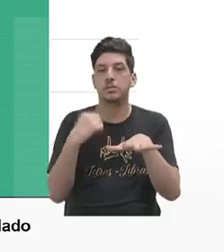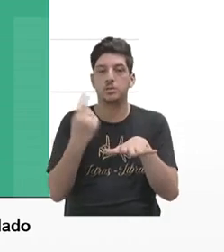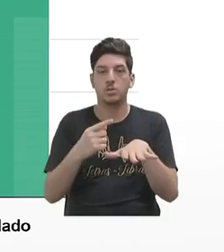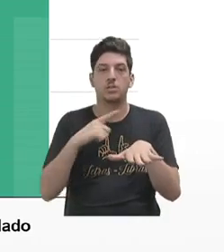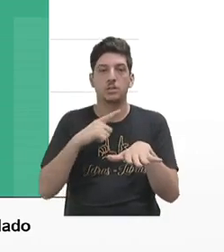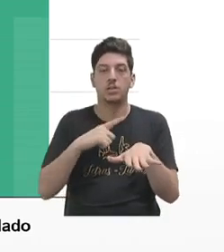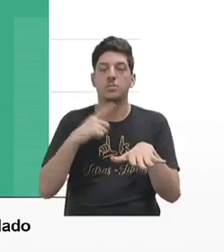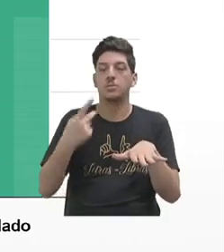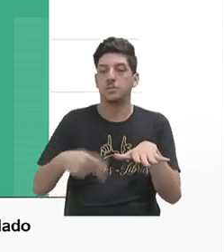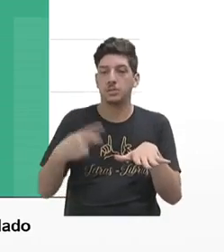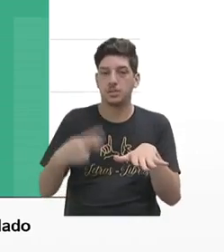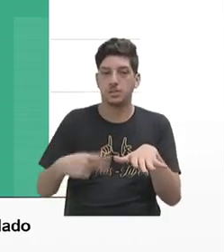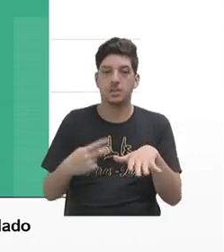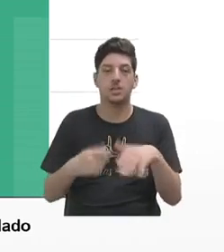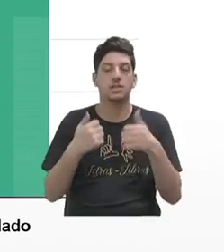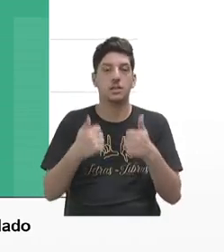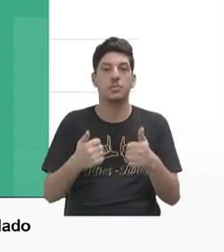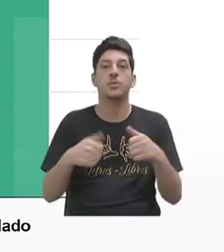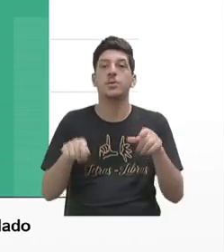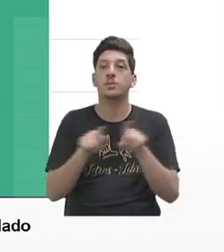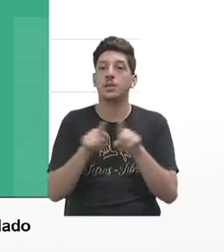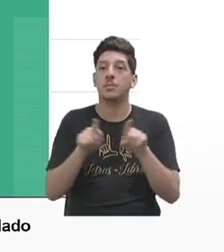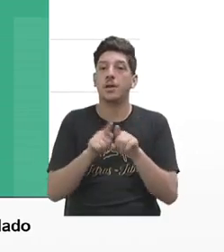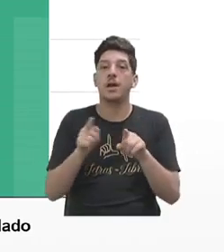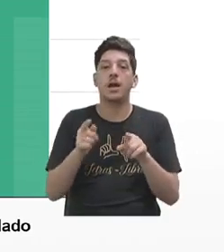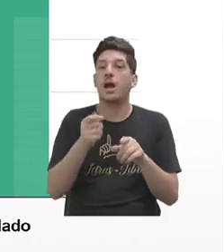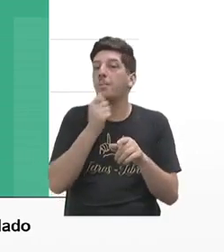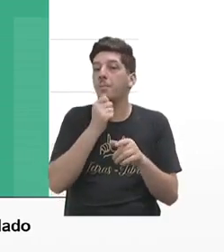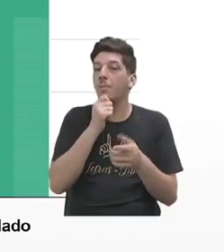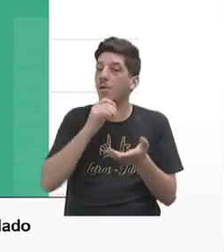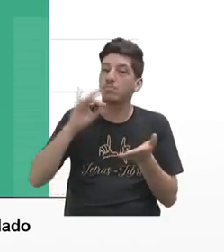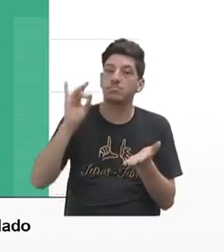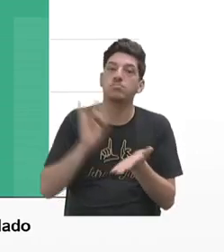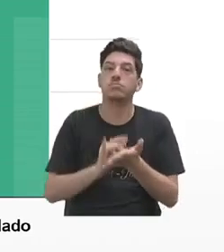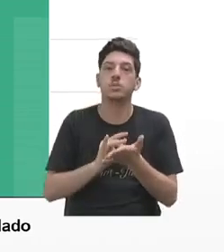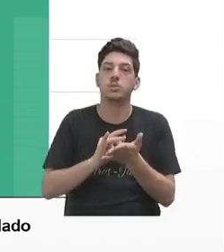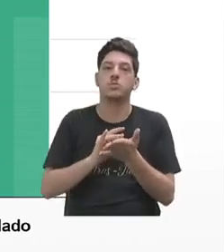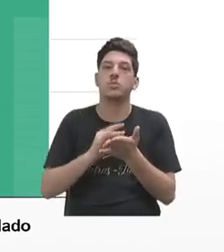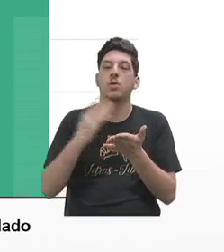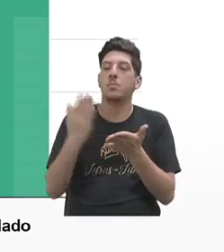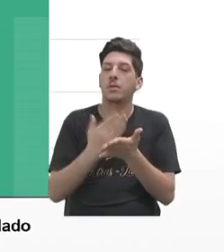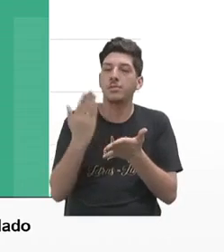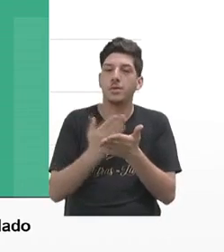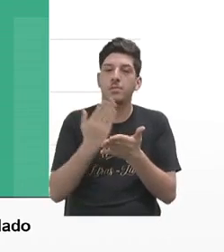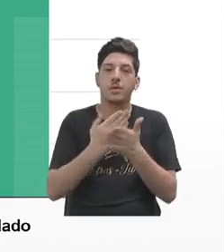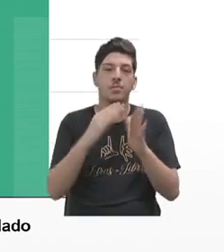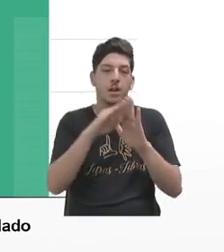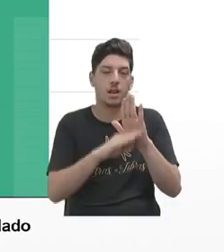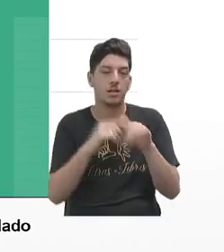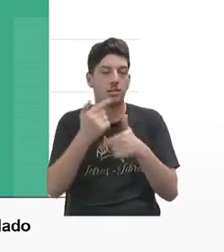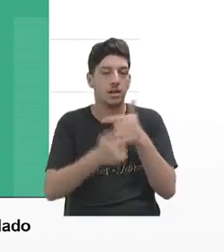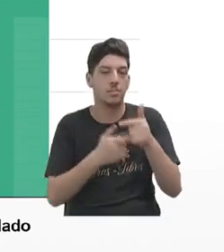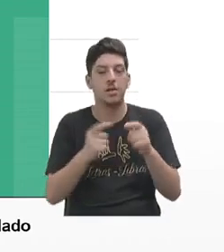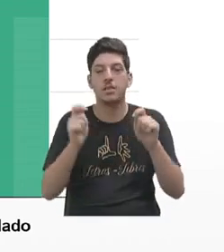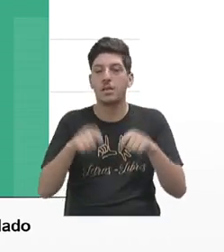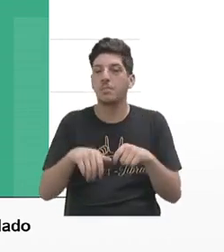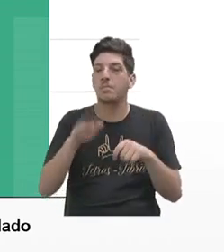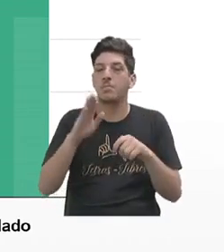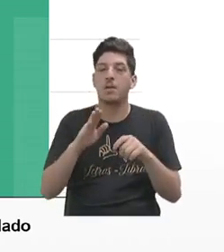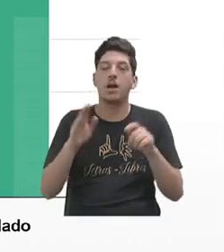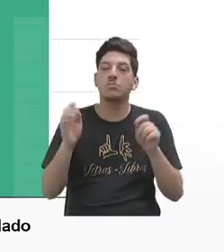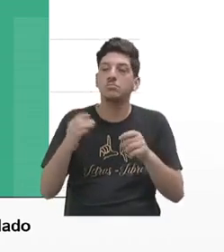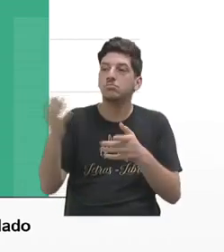no nosso... E a gente ainda não efetivou devidamente um caderno de serviços que a gente está aprontando, que também vai dar mais possibilidade de arrecadação